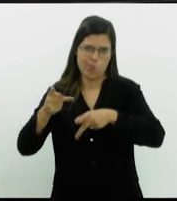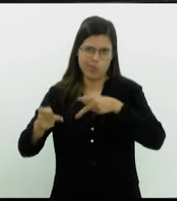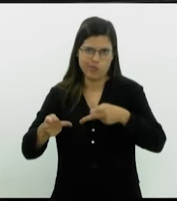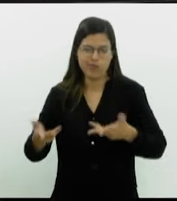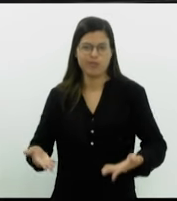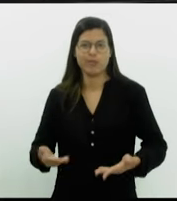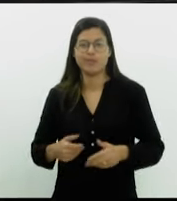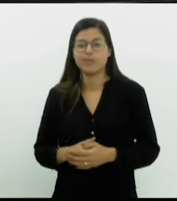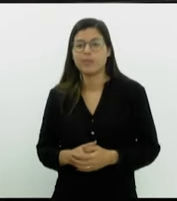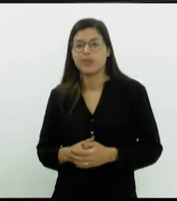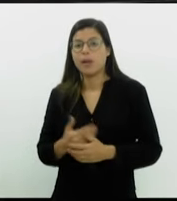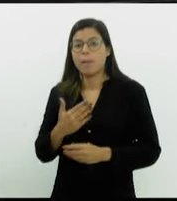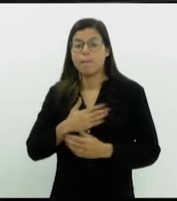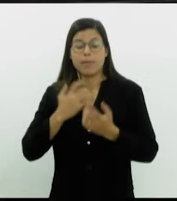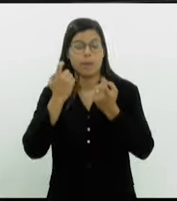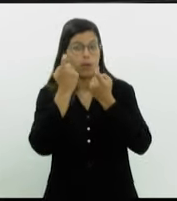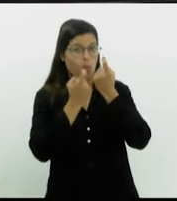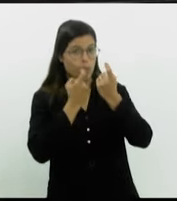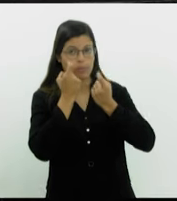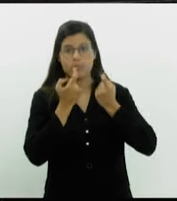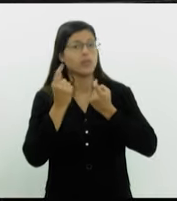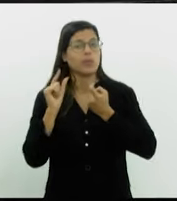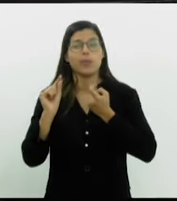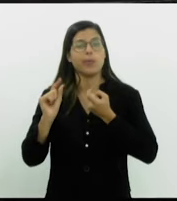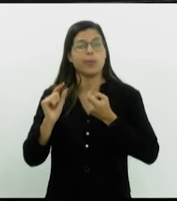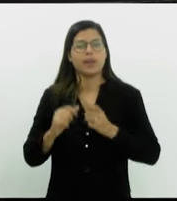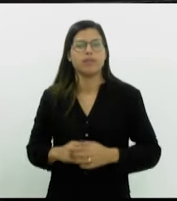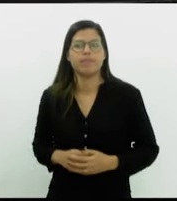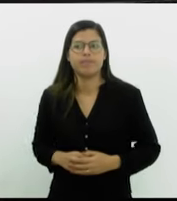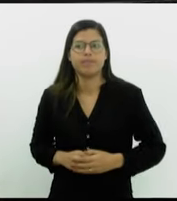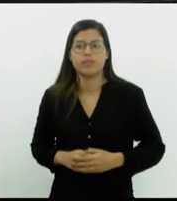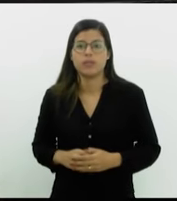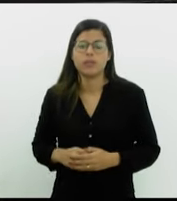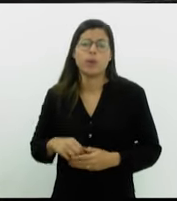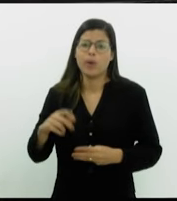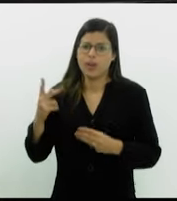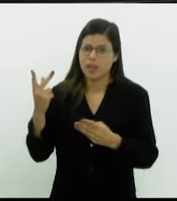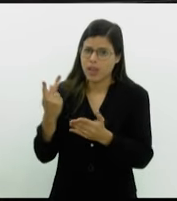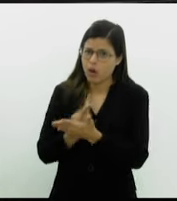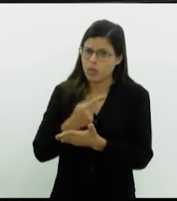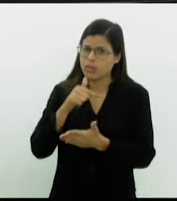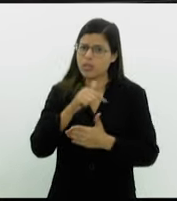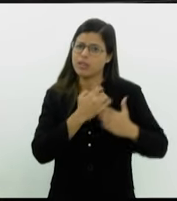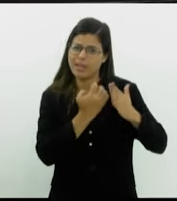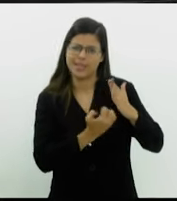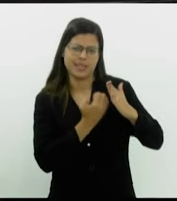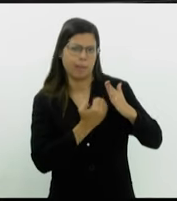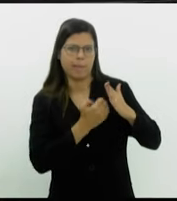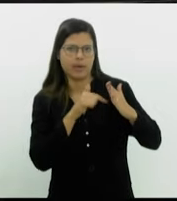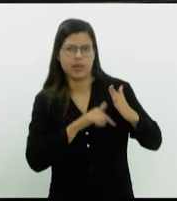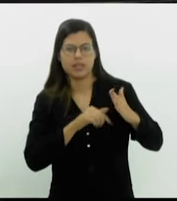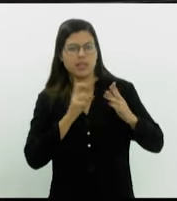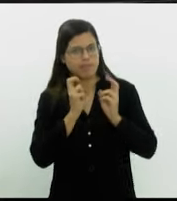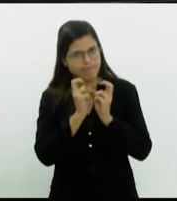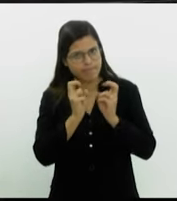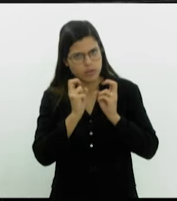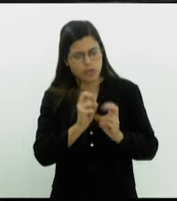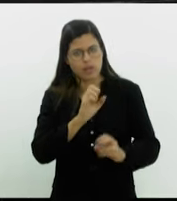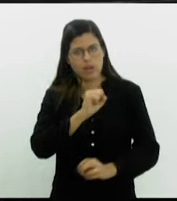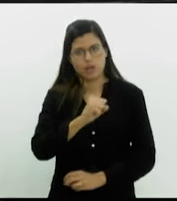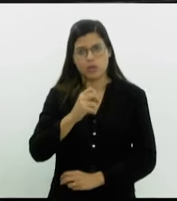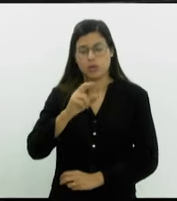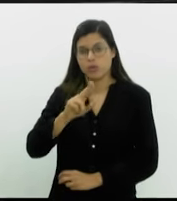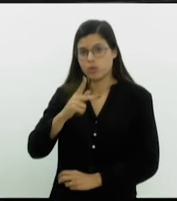preocupação é, de fato, com o que está acontecendo na Supervia. Porque depois da